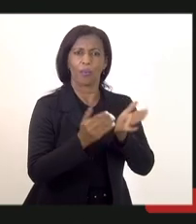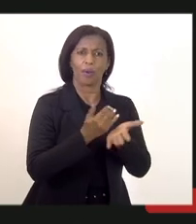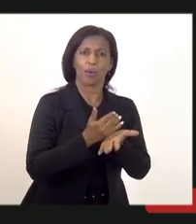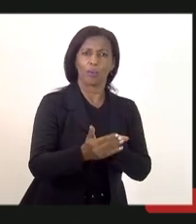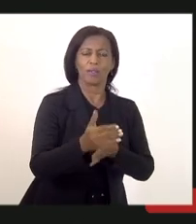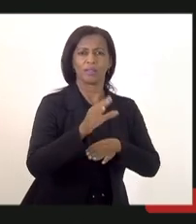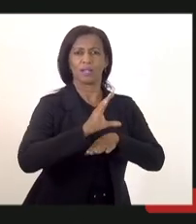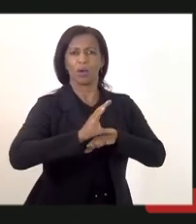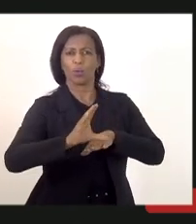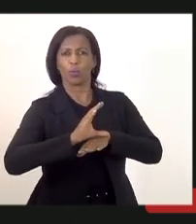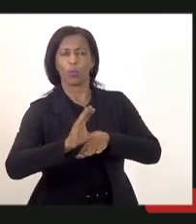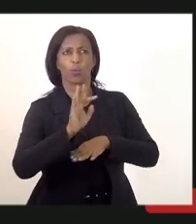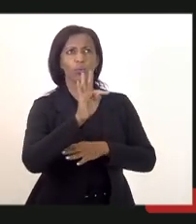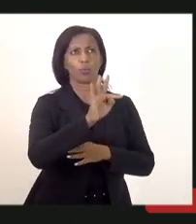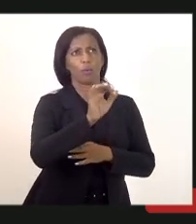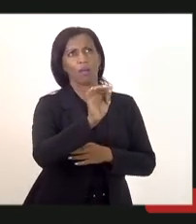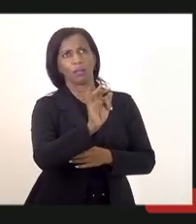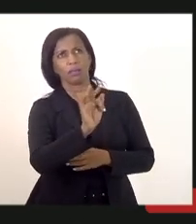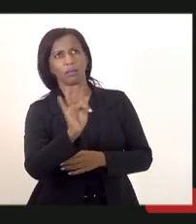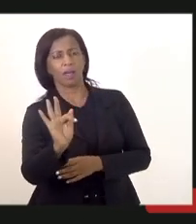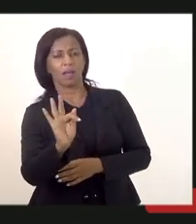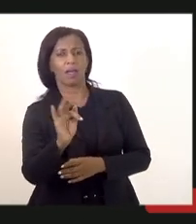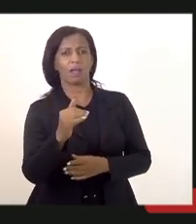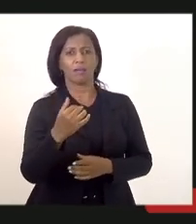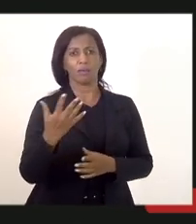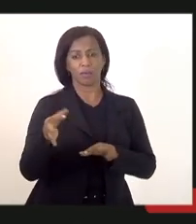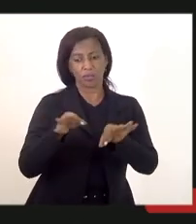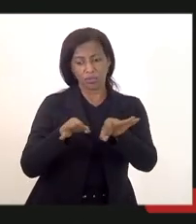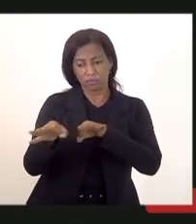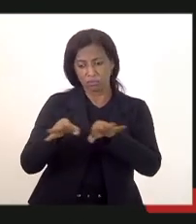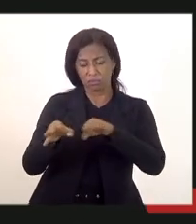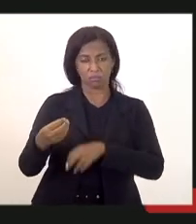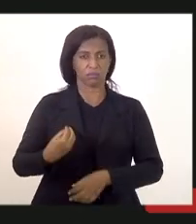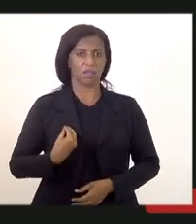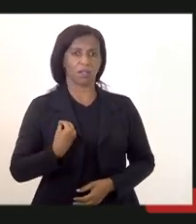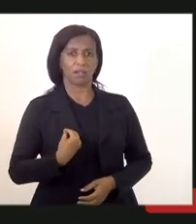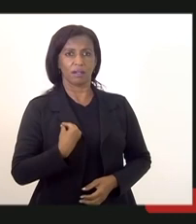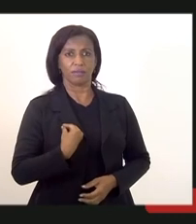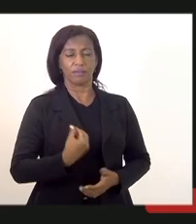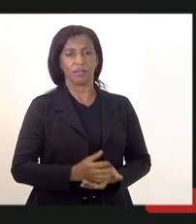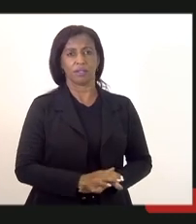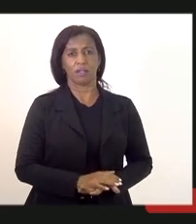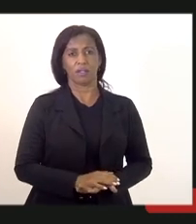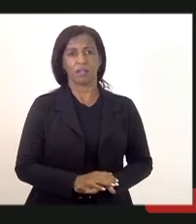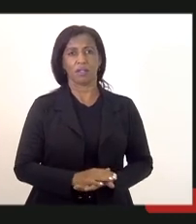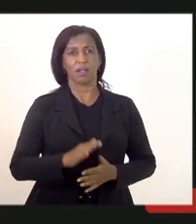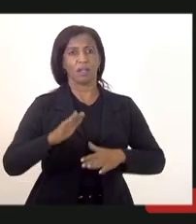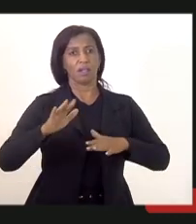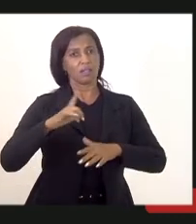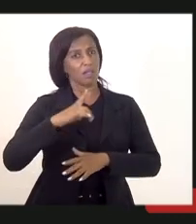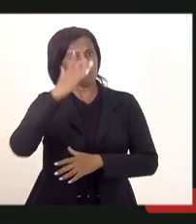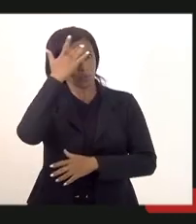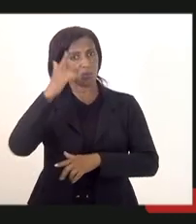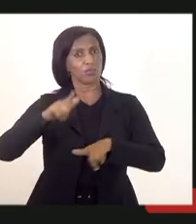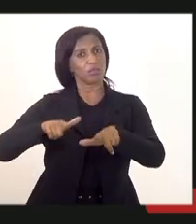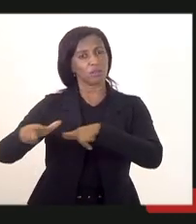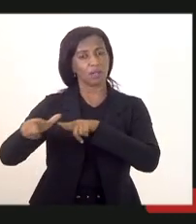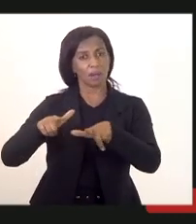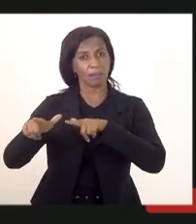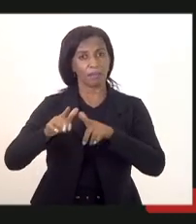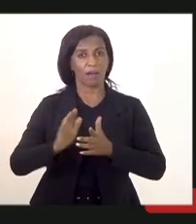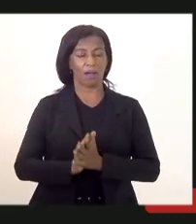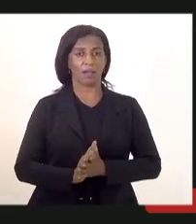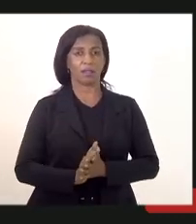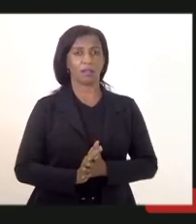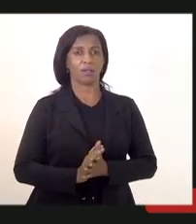para TAF até para a gente programar nossas vidas entendeu muita gente trabalha e já até